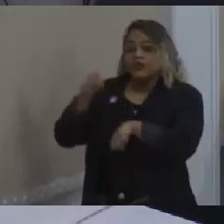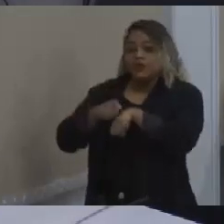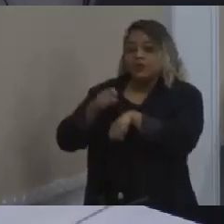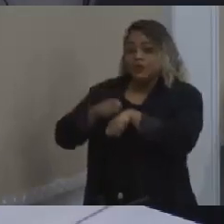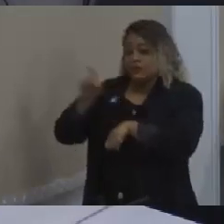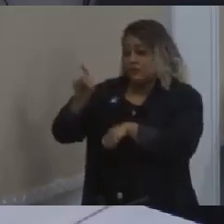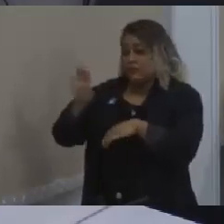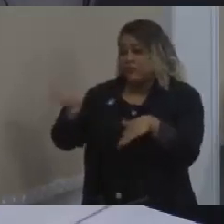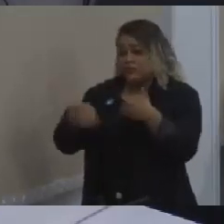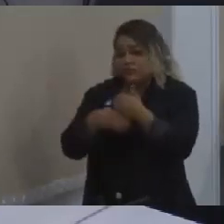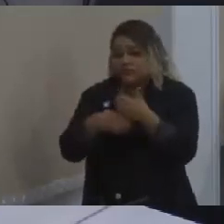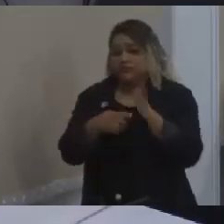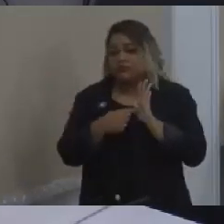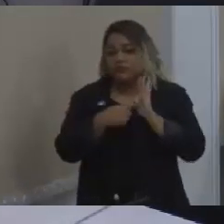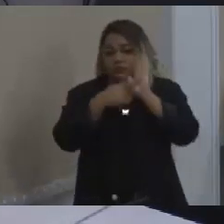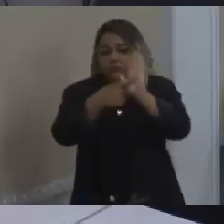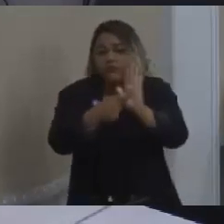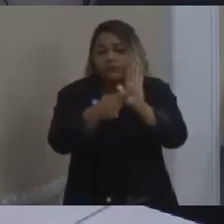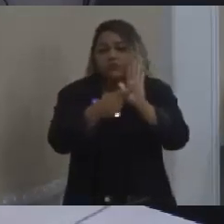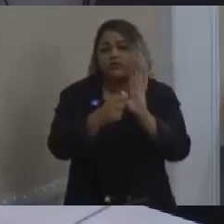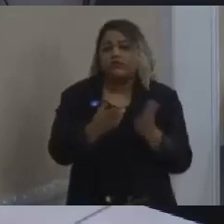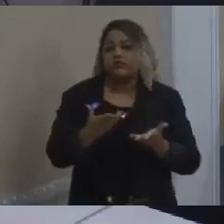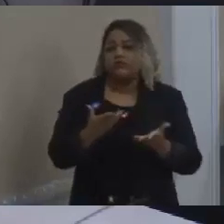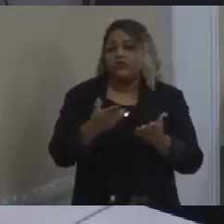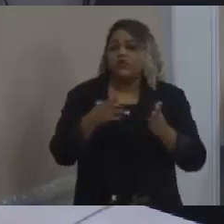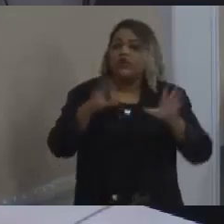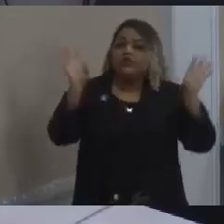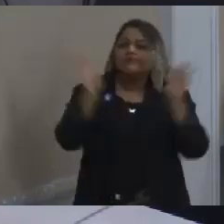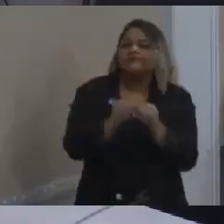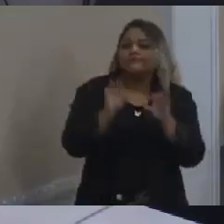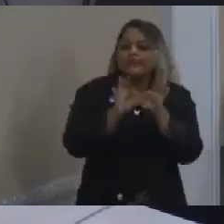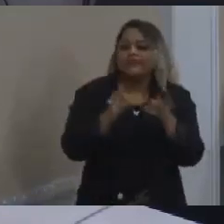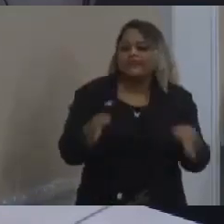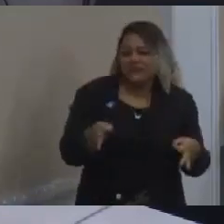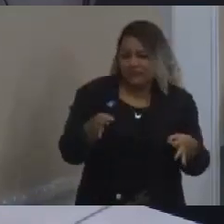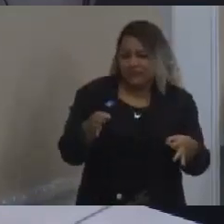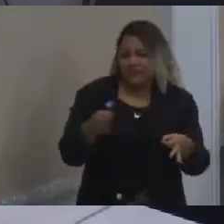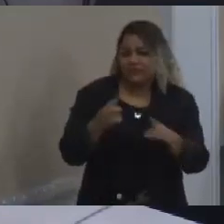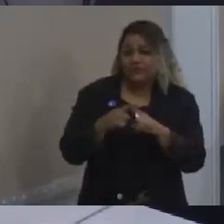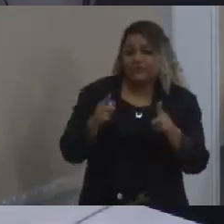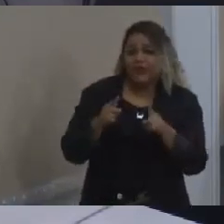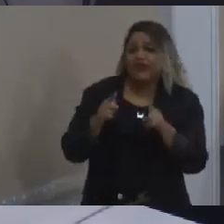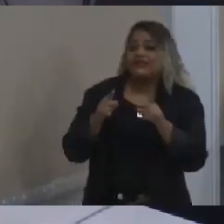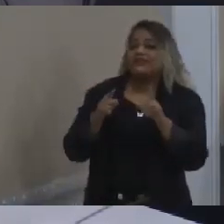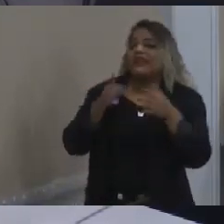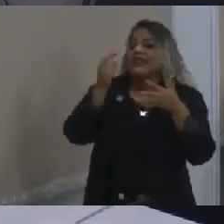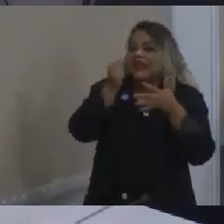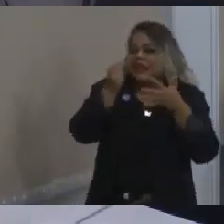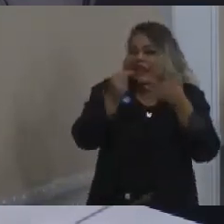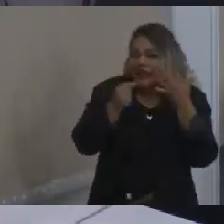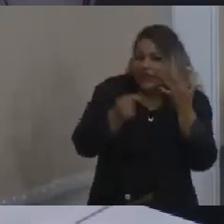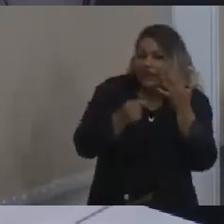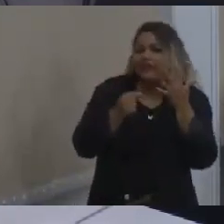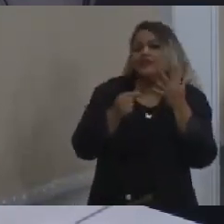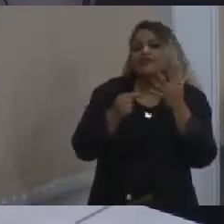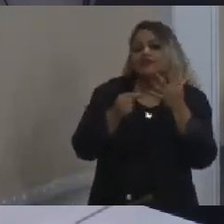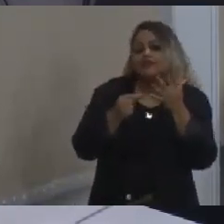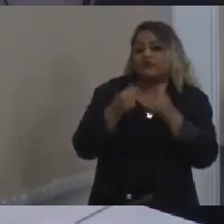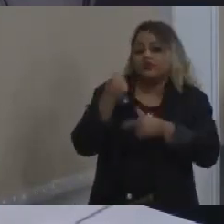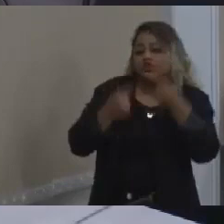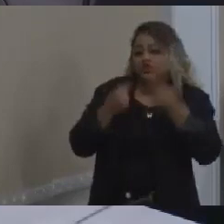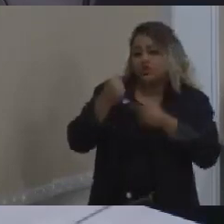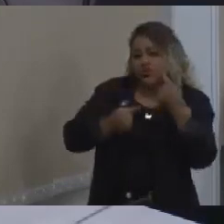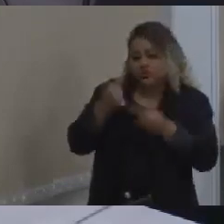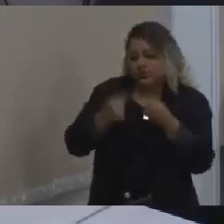o PowerPoint e apresentar, o PowerPoint é simplificado. Mas quando a gente vai discutindo item a item, nós precisamos